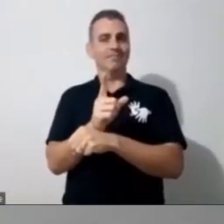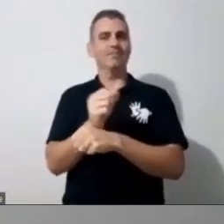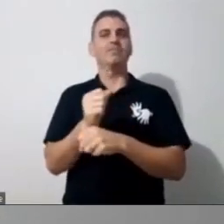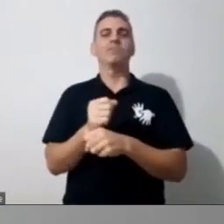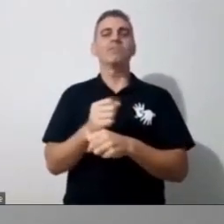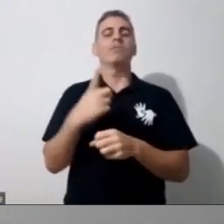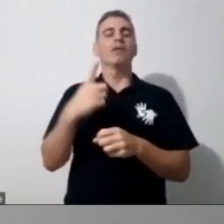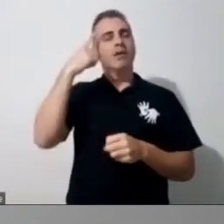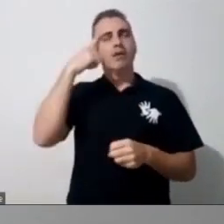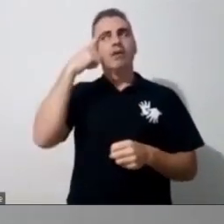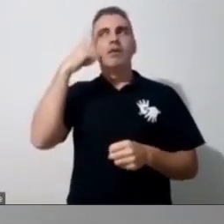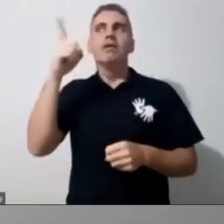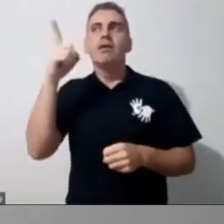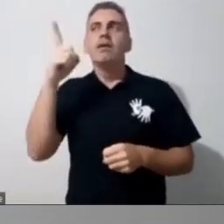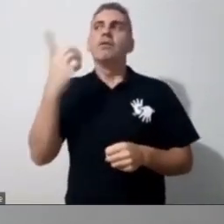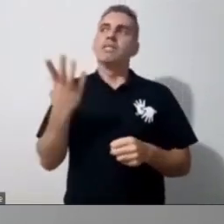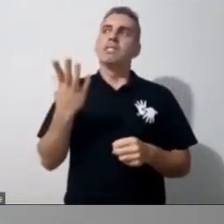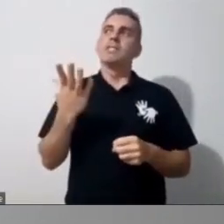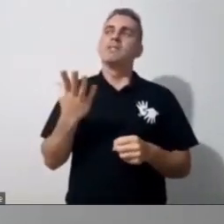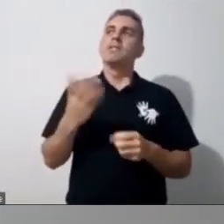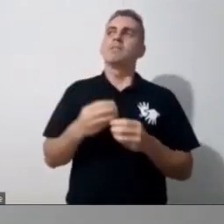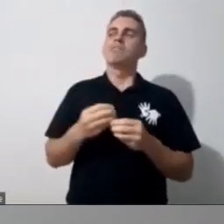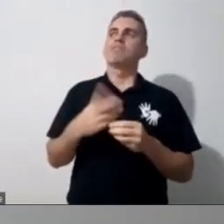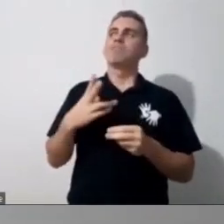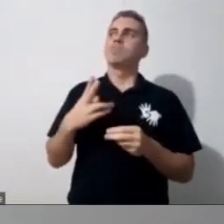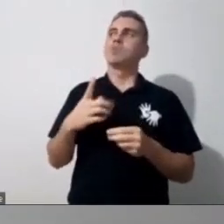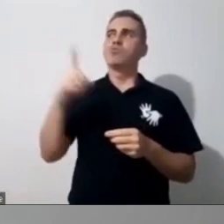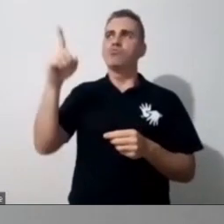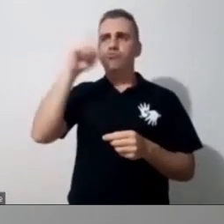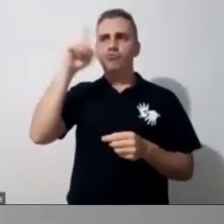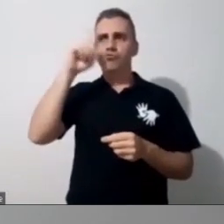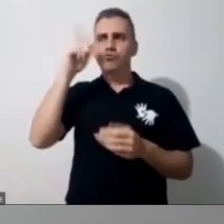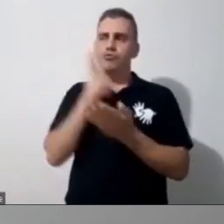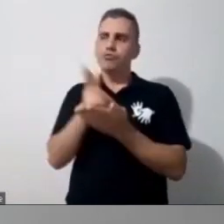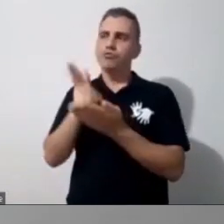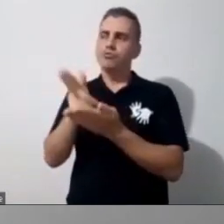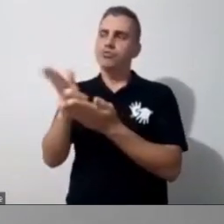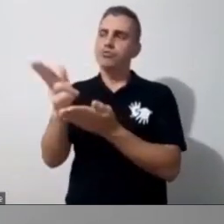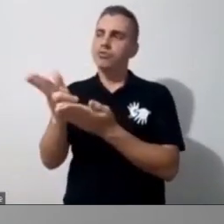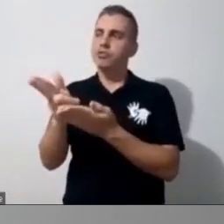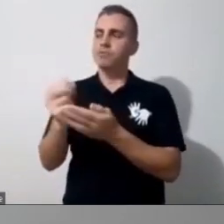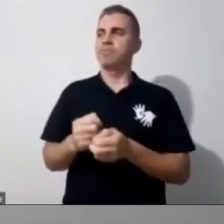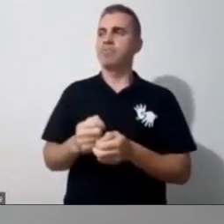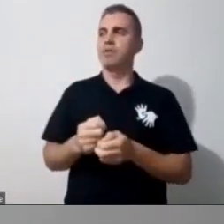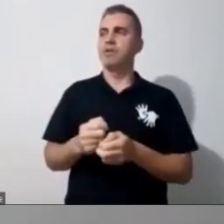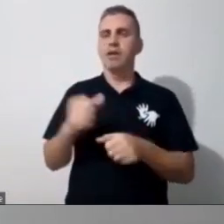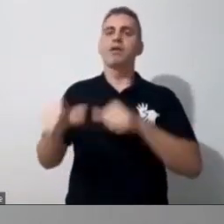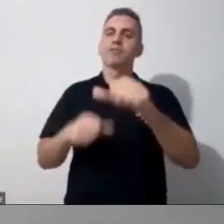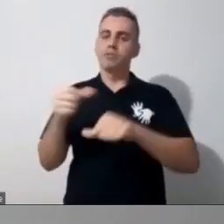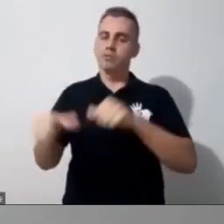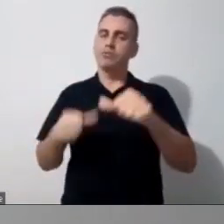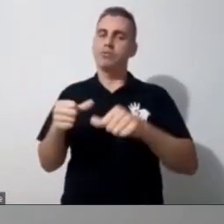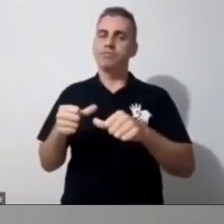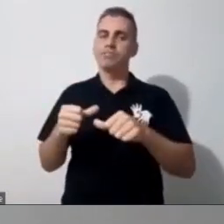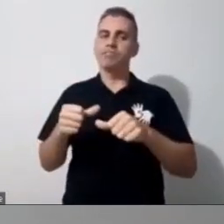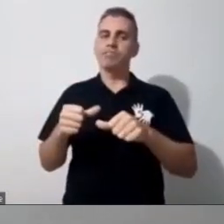Pensando, assim, na nossa rotina, porque, afinal de contas, mudou, a logística agora é outra,